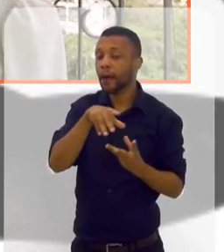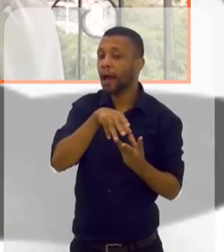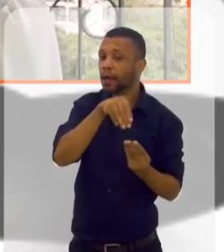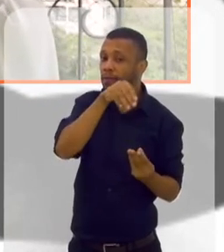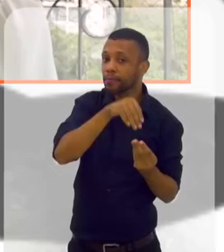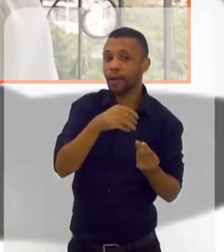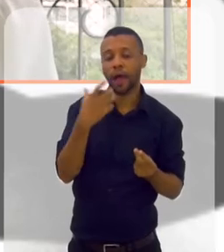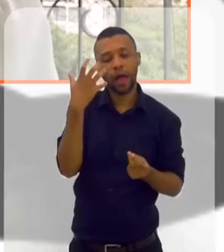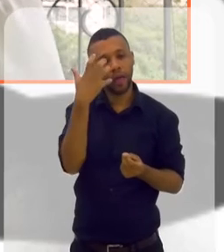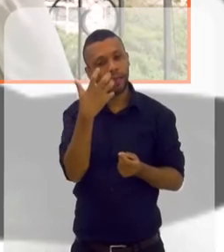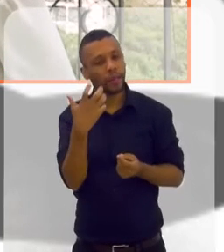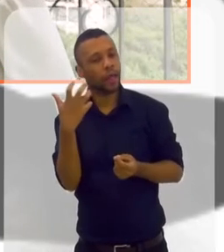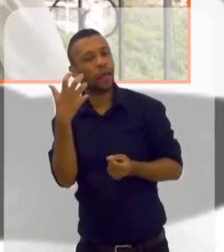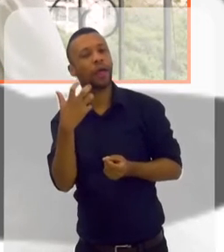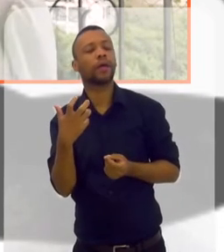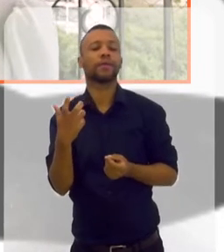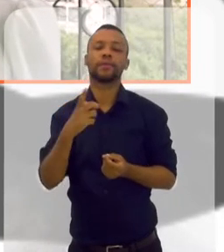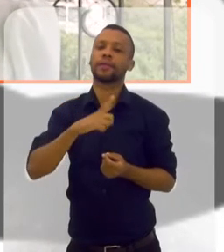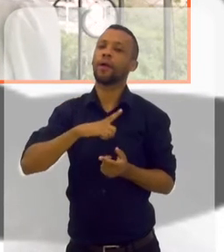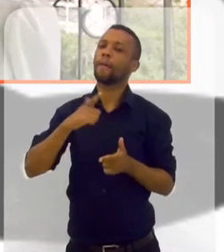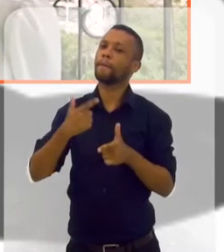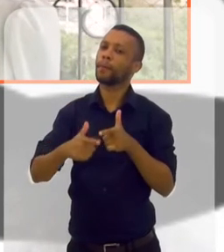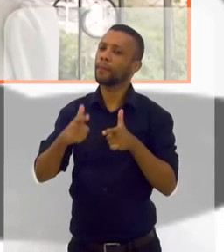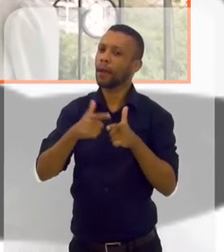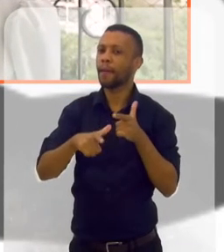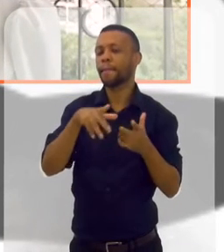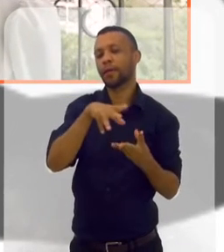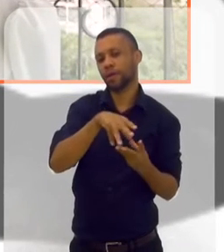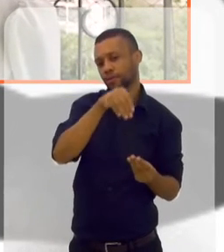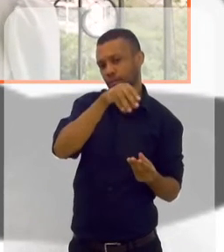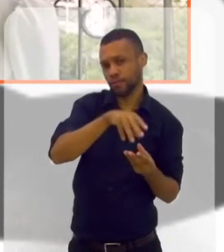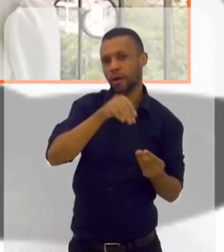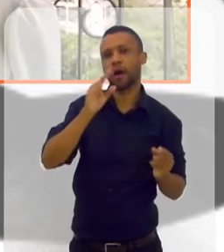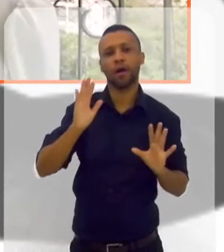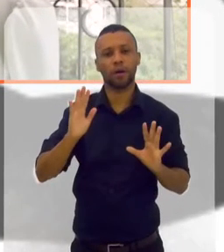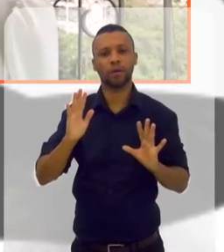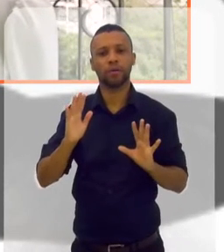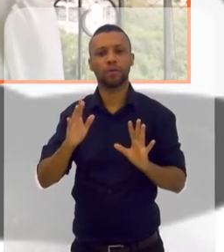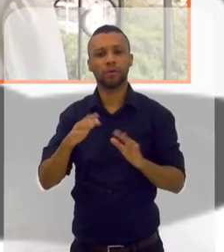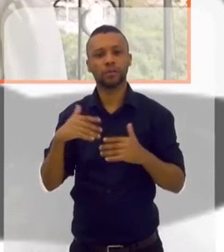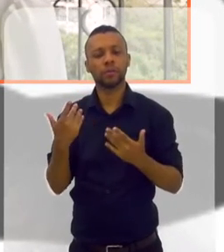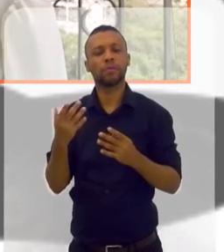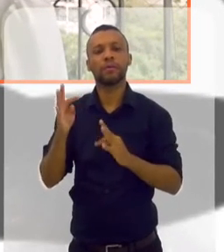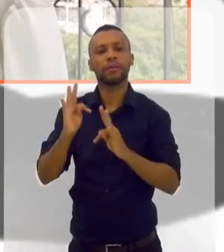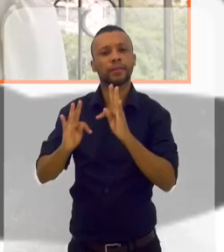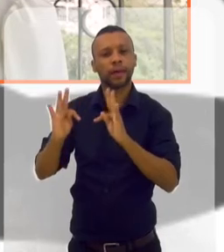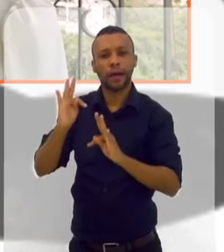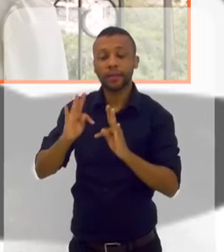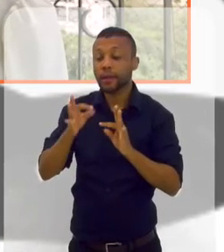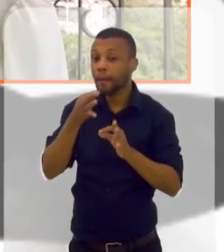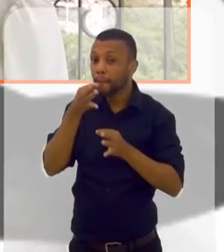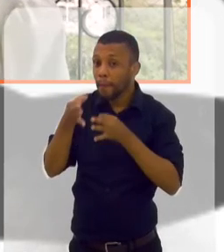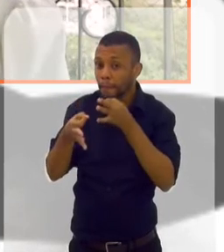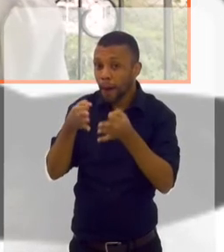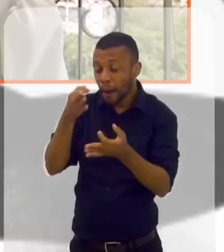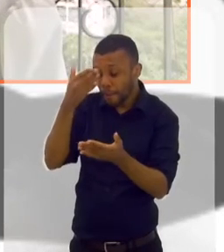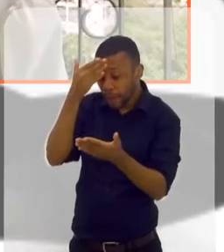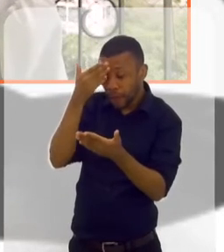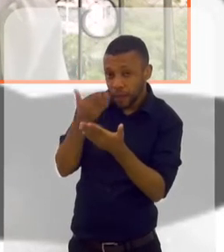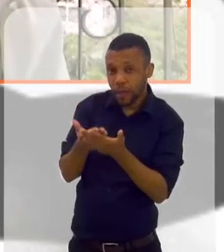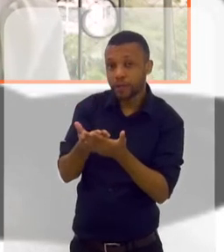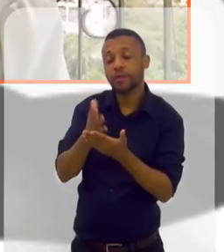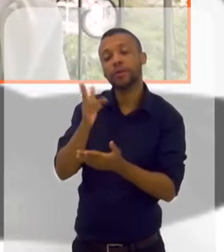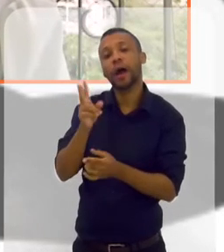pessoa que é mais espiritual, ela tende a achar um hipnoterapeuta mais espiritual, que vai levar tudo pro lado espiritual. Claro que assim, como eu te falei, eu não coloco as minhas